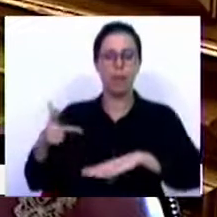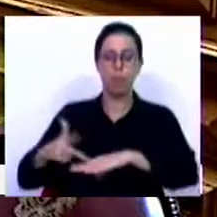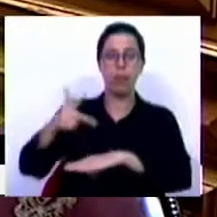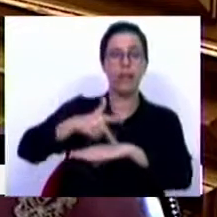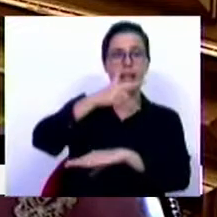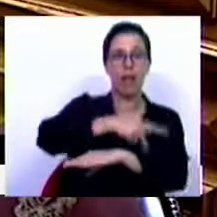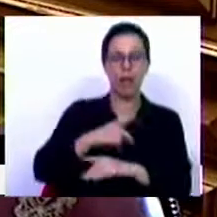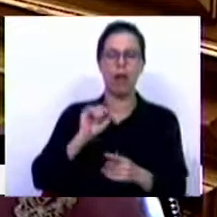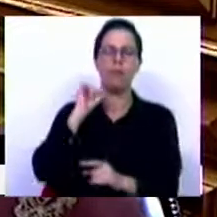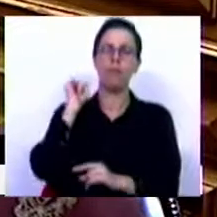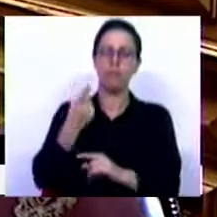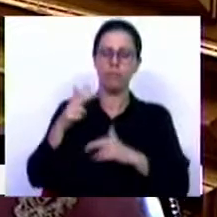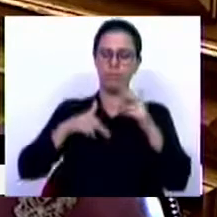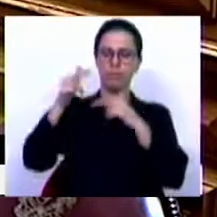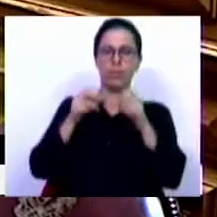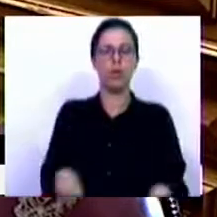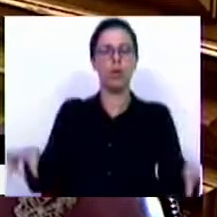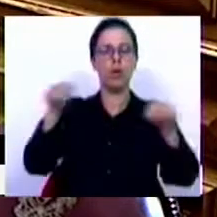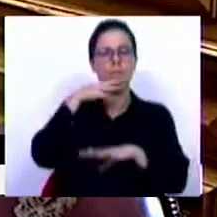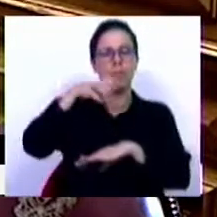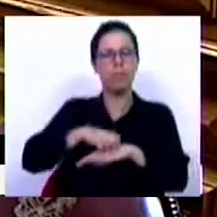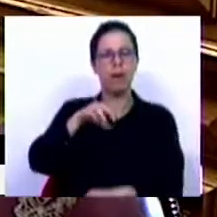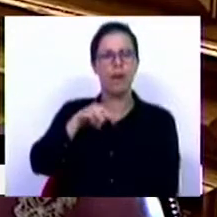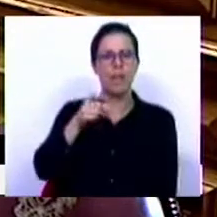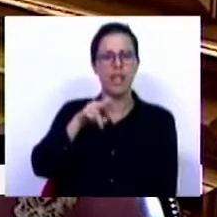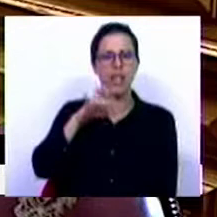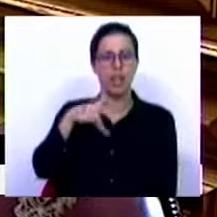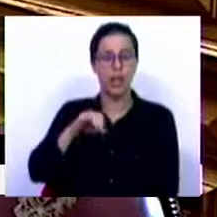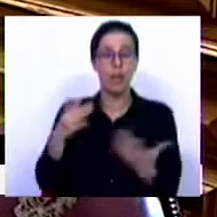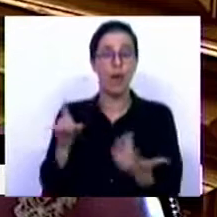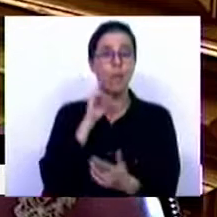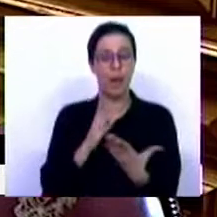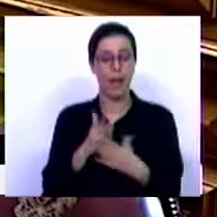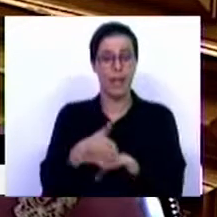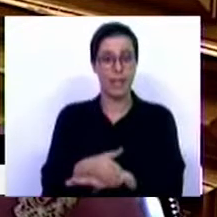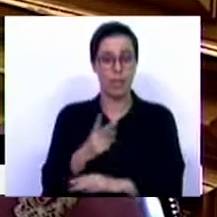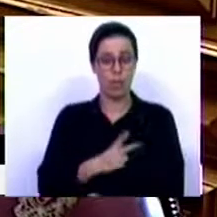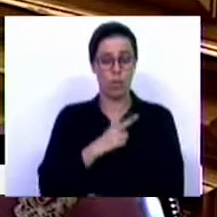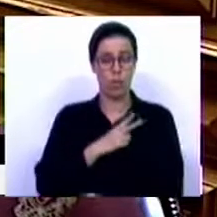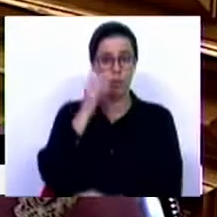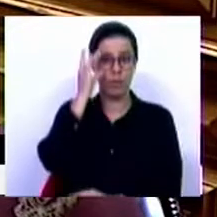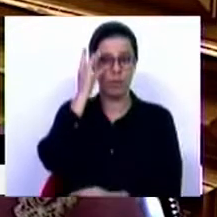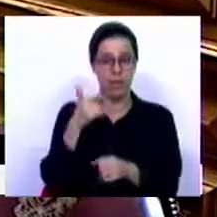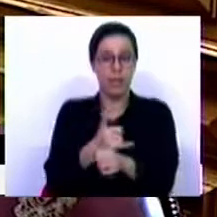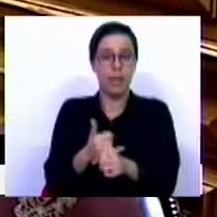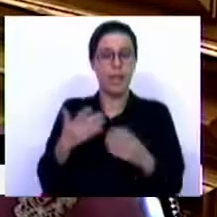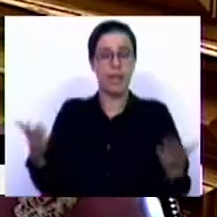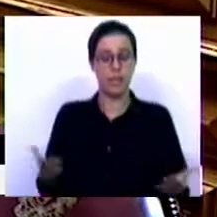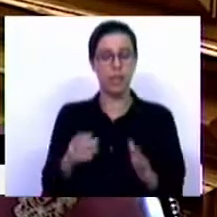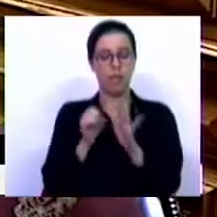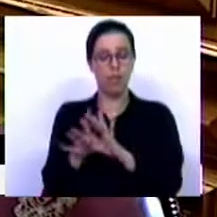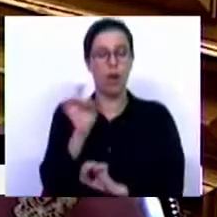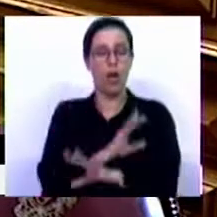Delgada, a aceleração da construção da nova esquadra do Machico ou a garantia do acesso das universidades de regiões autónomas aos